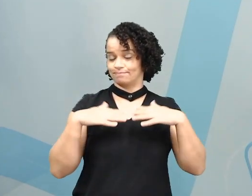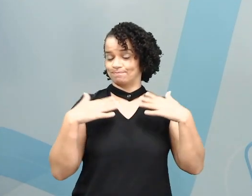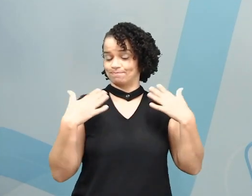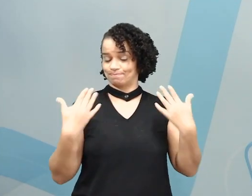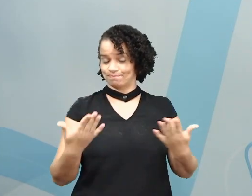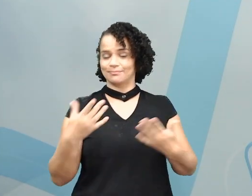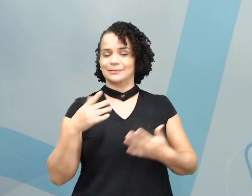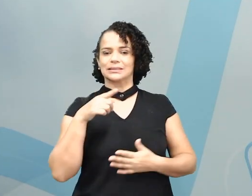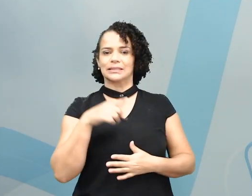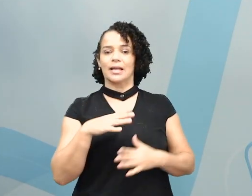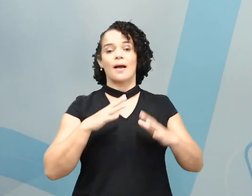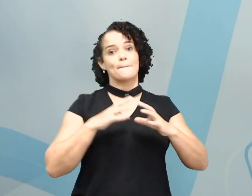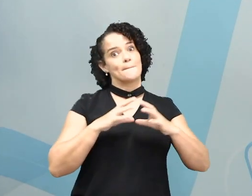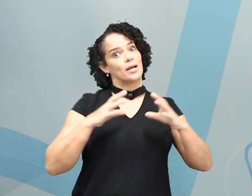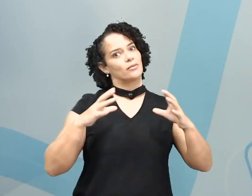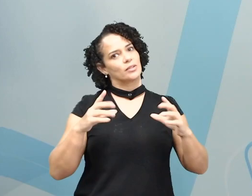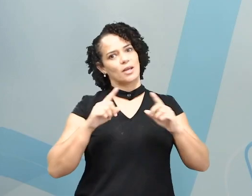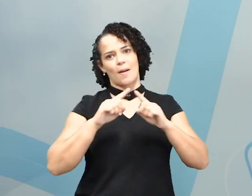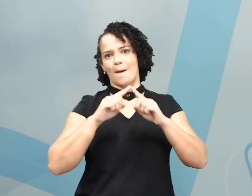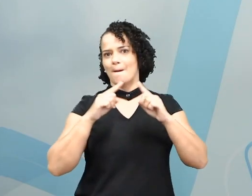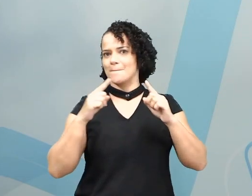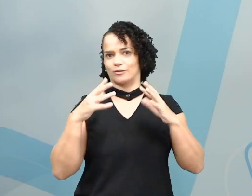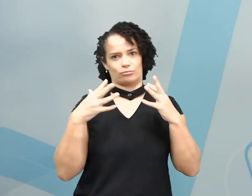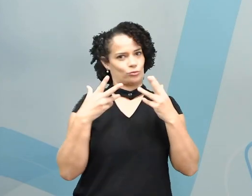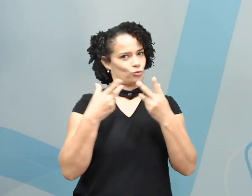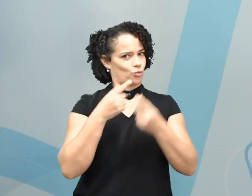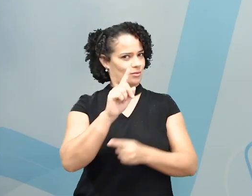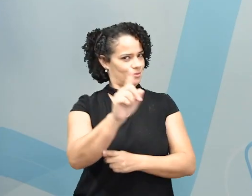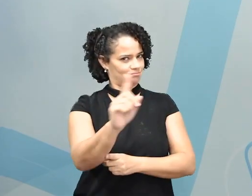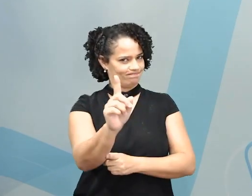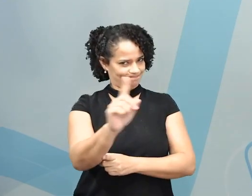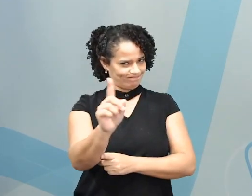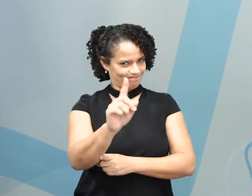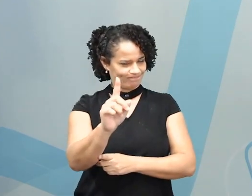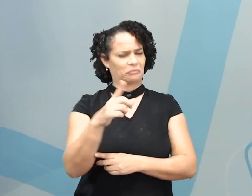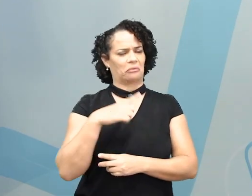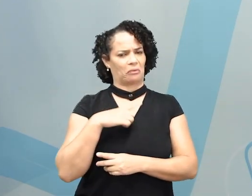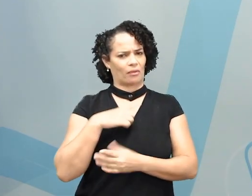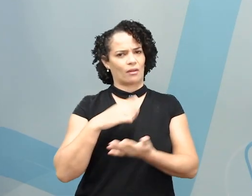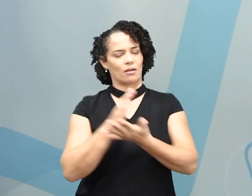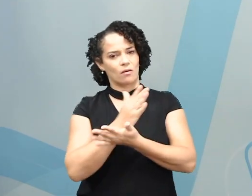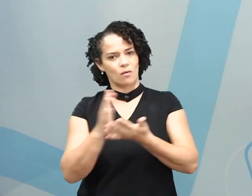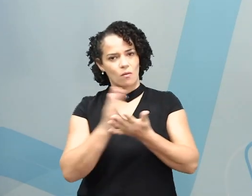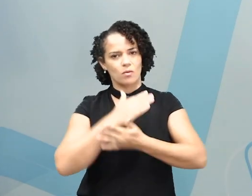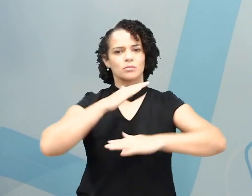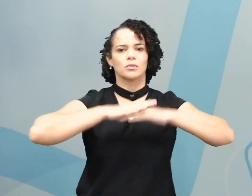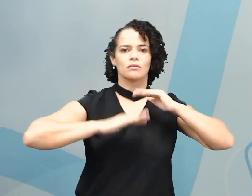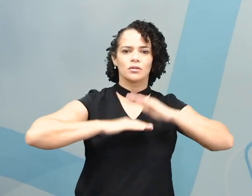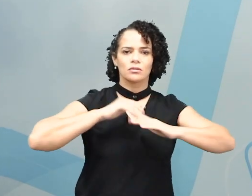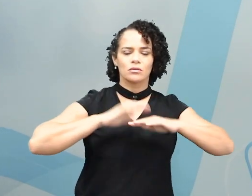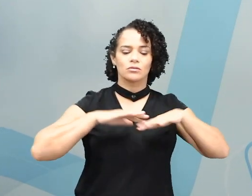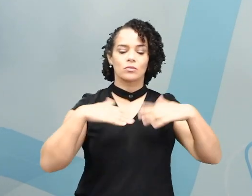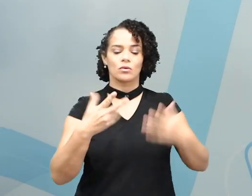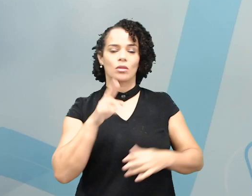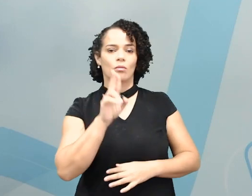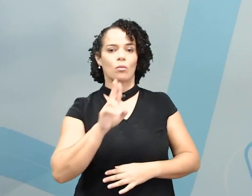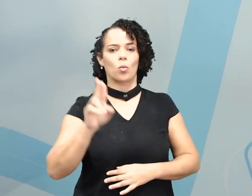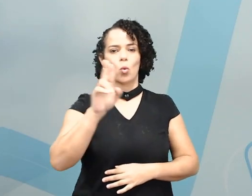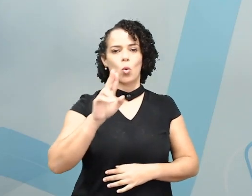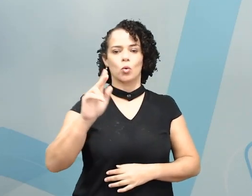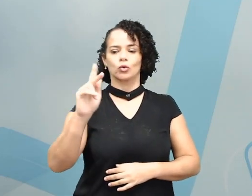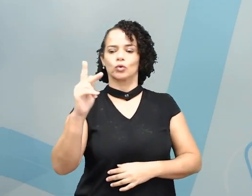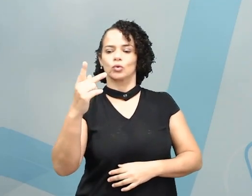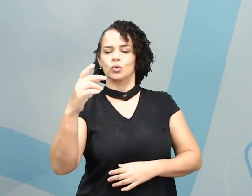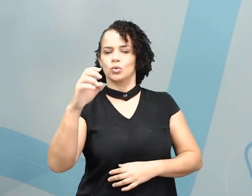é! Eu disse a grande maioria, mas não todas. Existem algumas profissões terminações quando eu uso he,